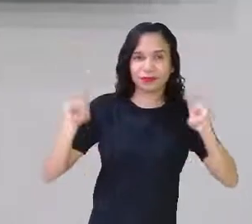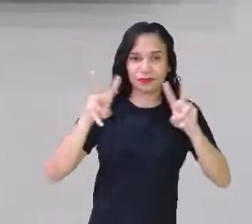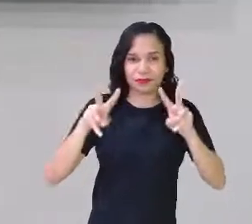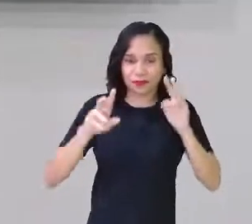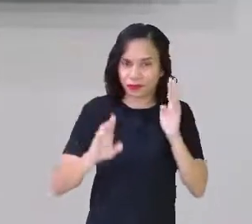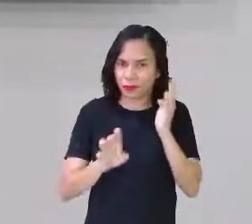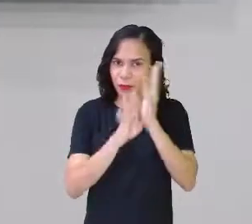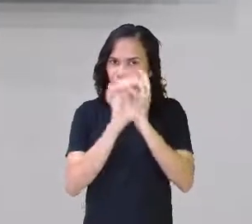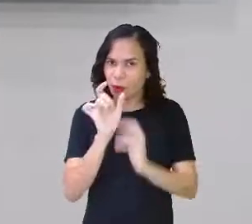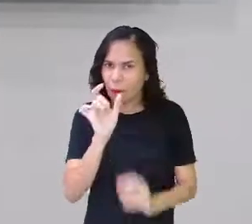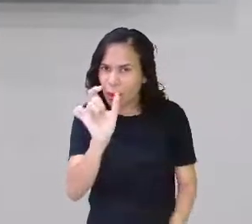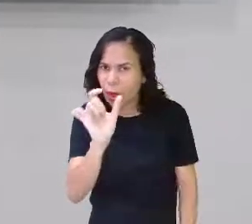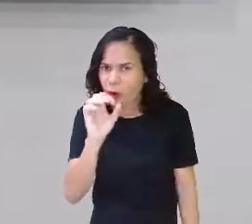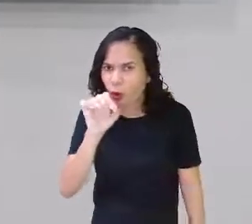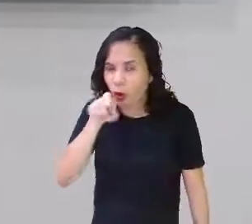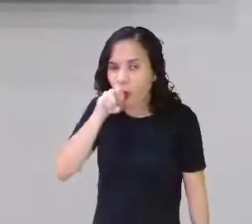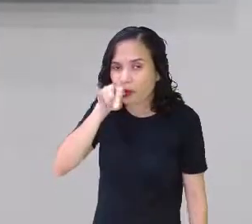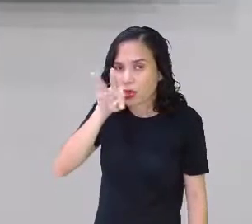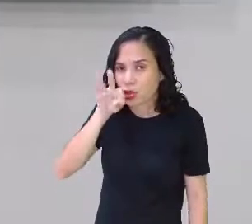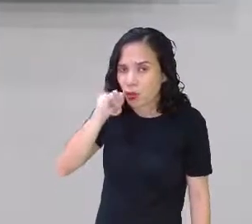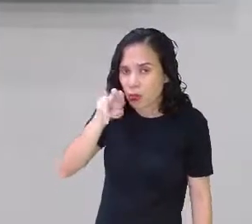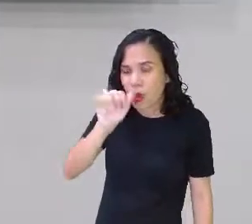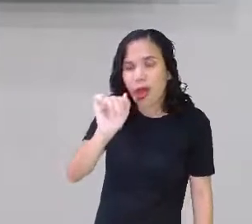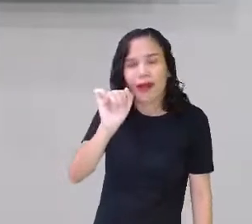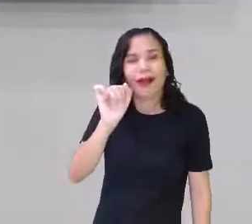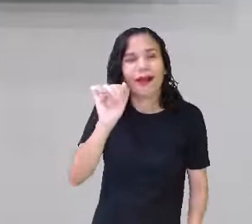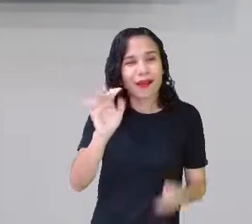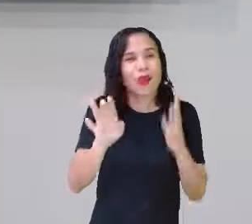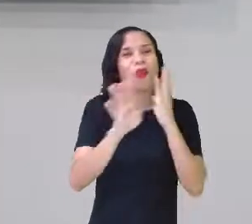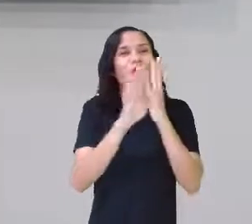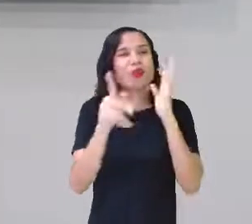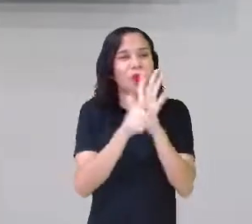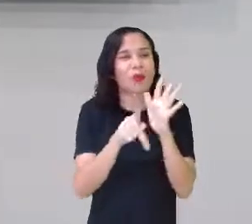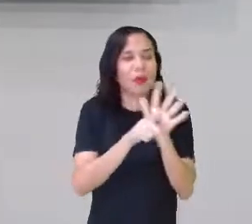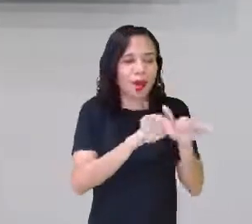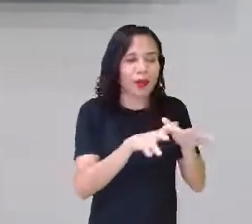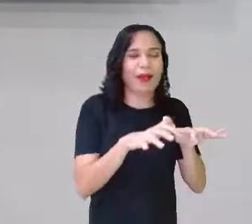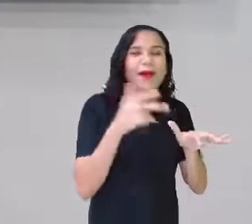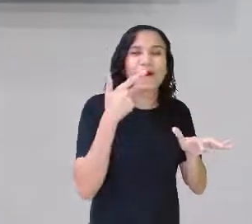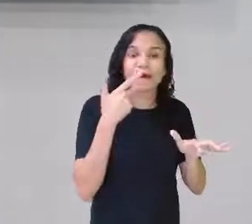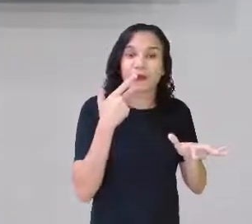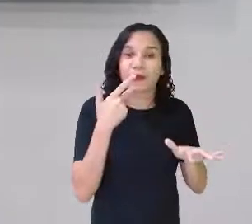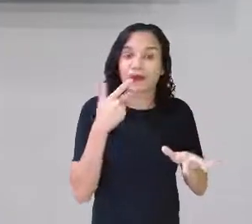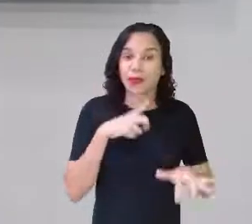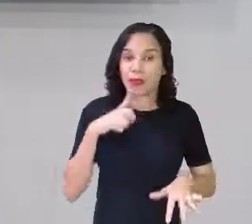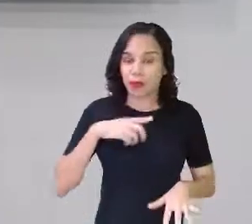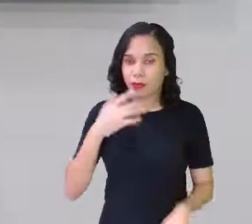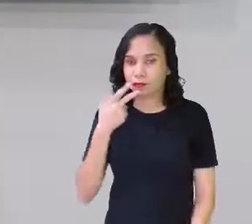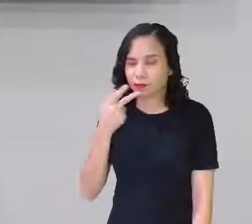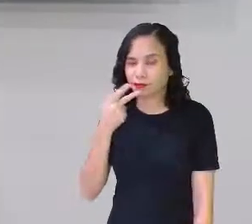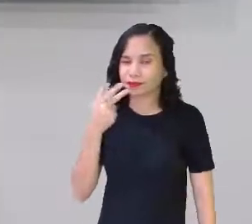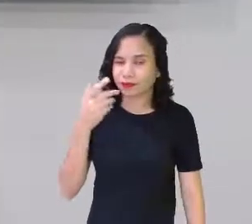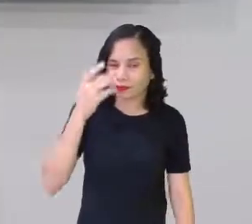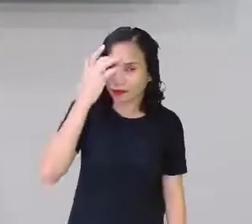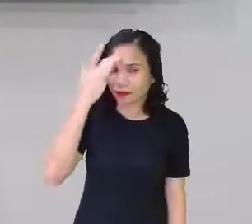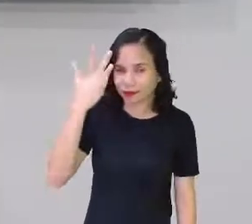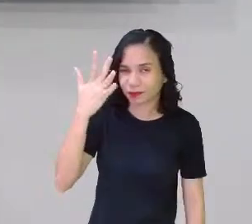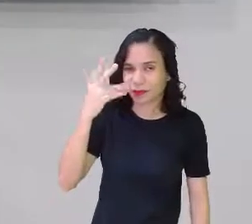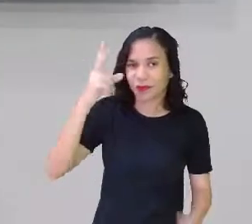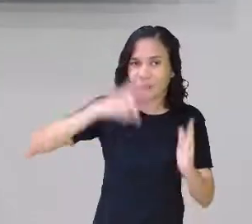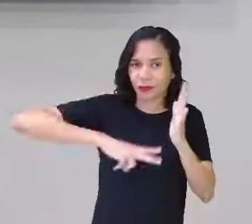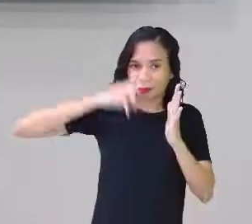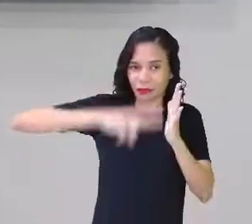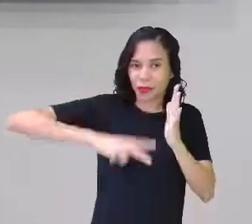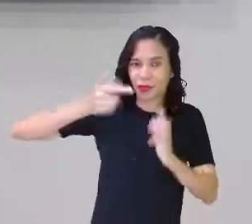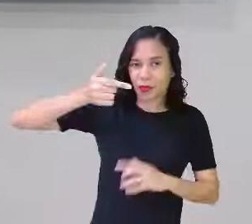Achou alguma palavra oxítona? Se achou, corre lá no chat, vê só. E eu vou dar uma colherzinha de chá para vocês. Eu vou ler